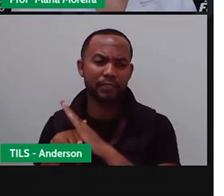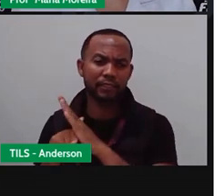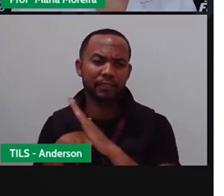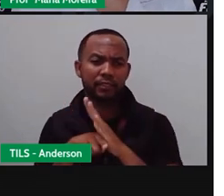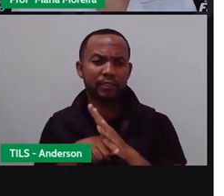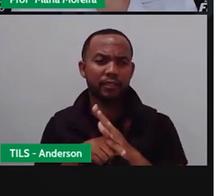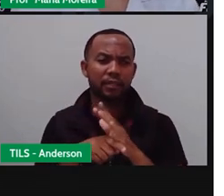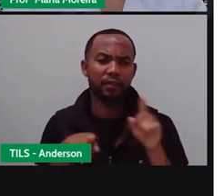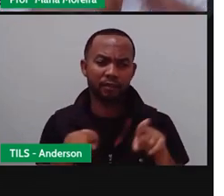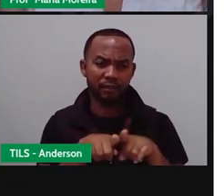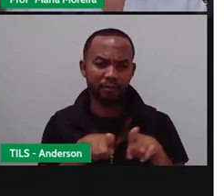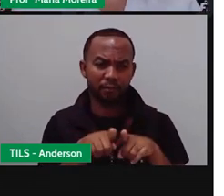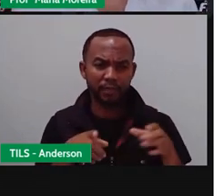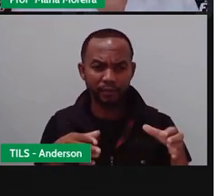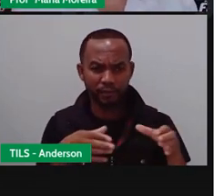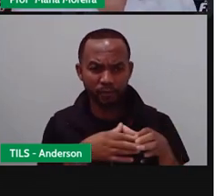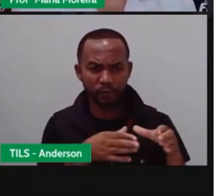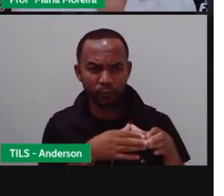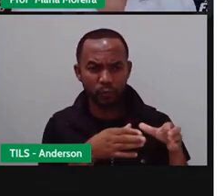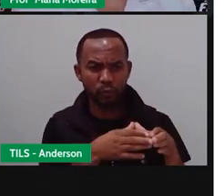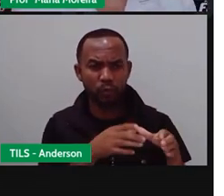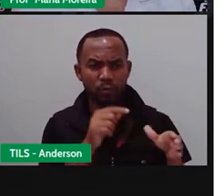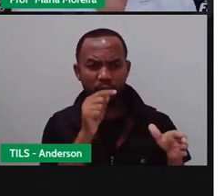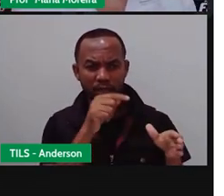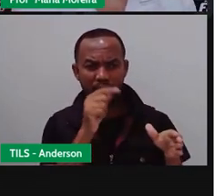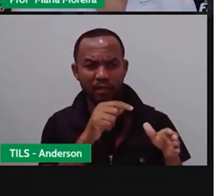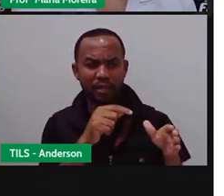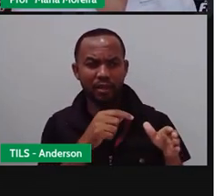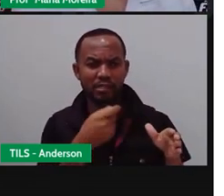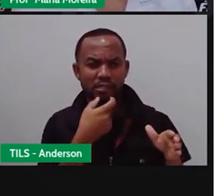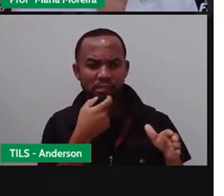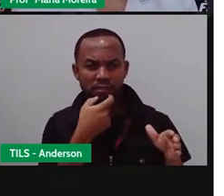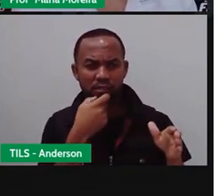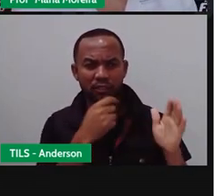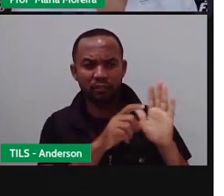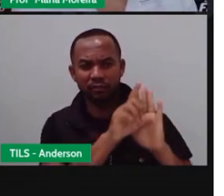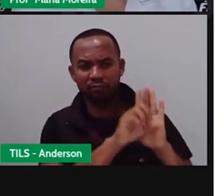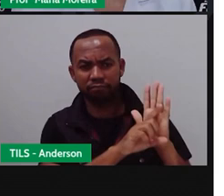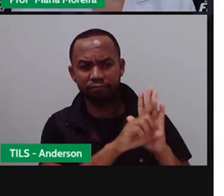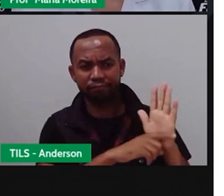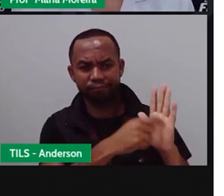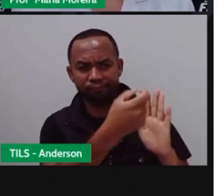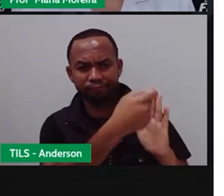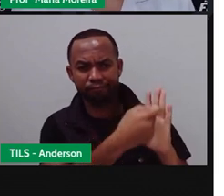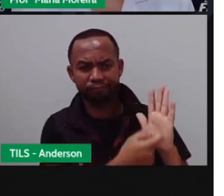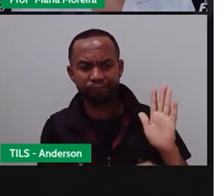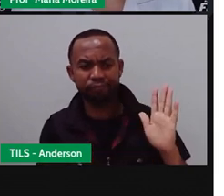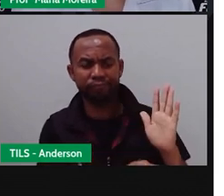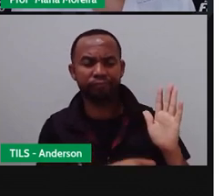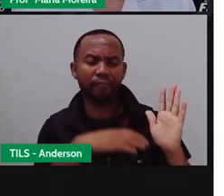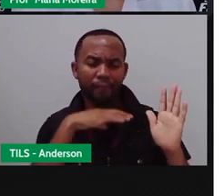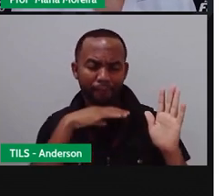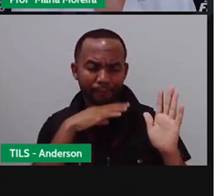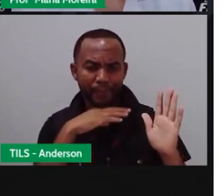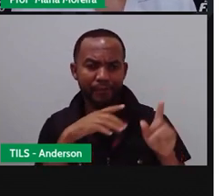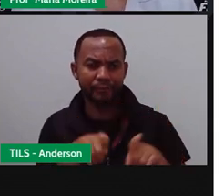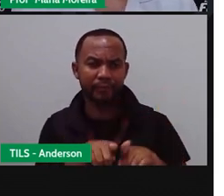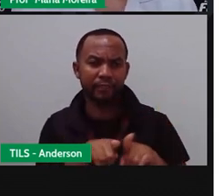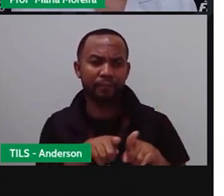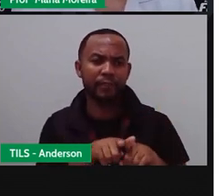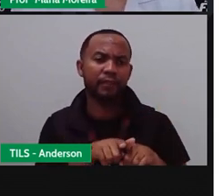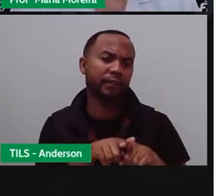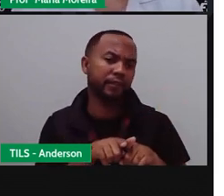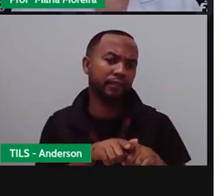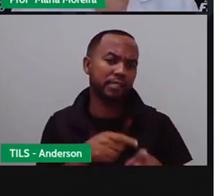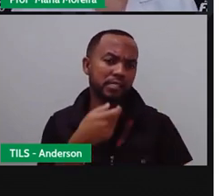organização que, né, tem como idioma aí, é oficial o inglês. E porque também, né, o inglês, ele